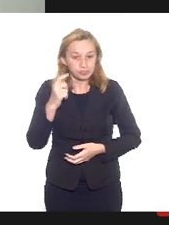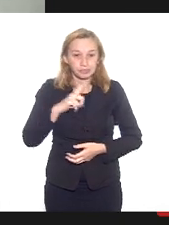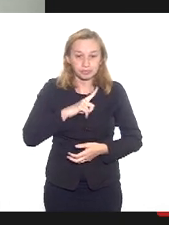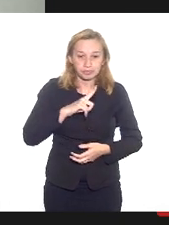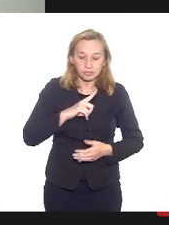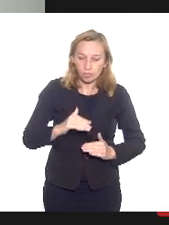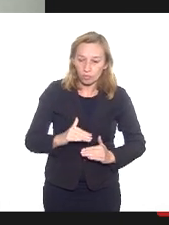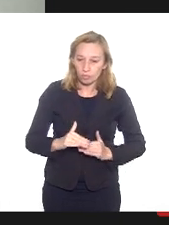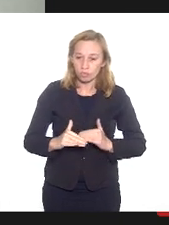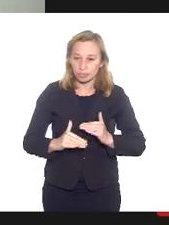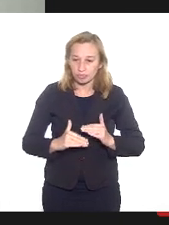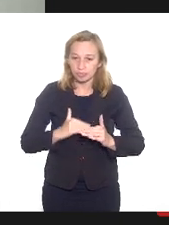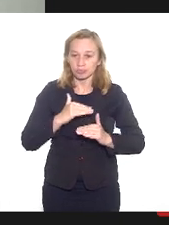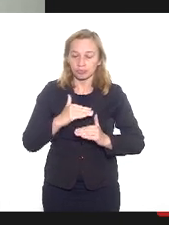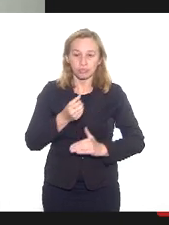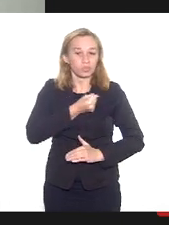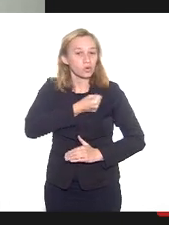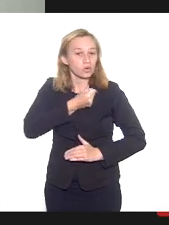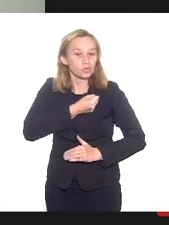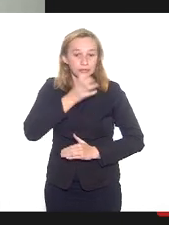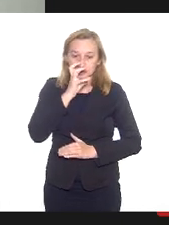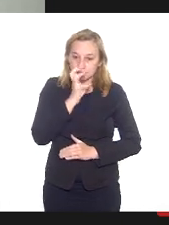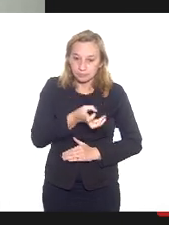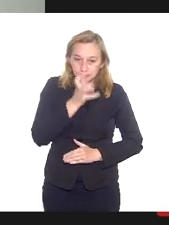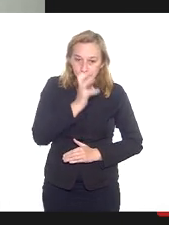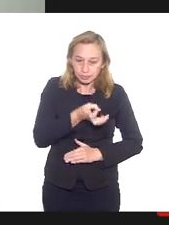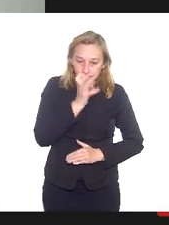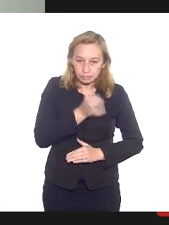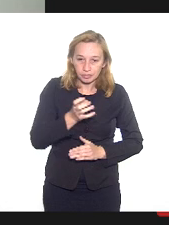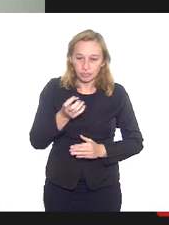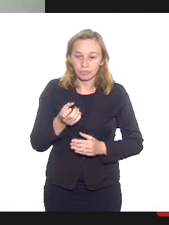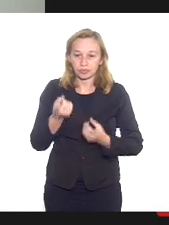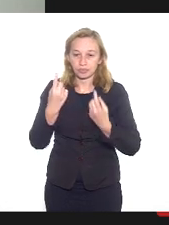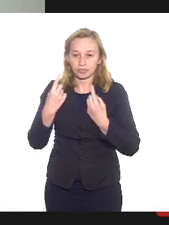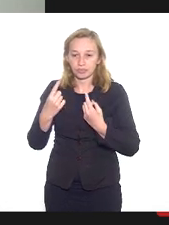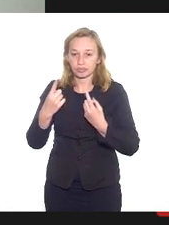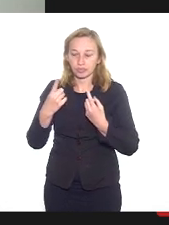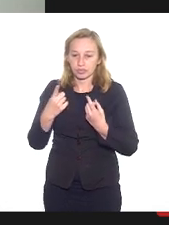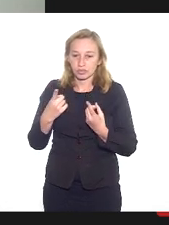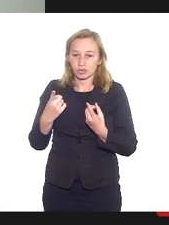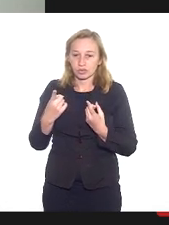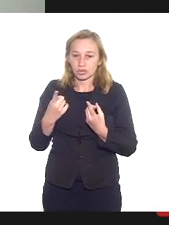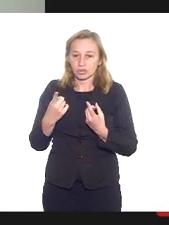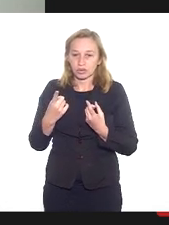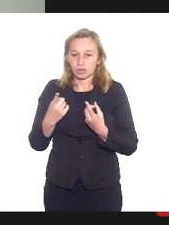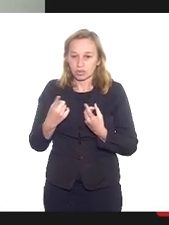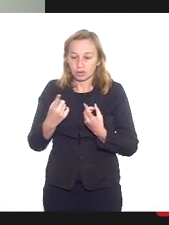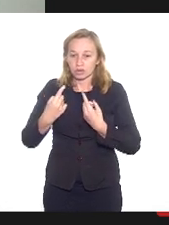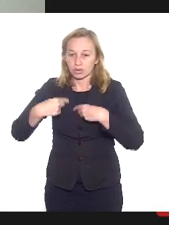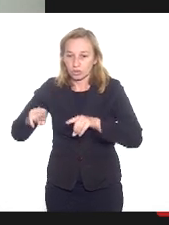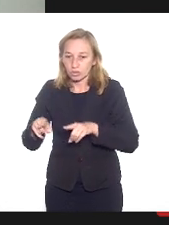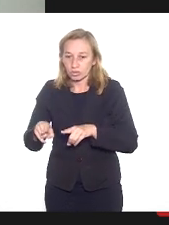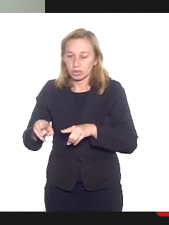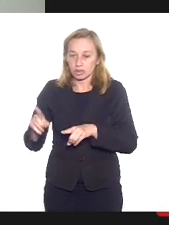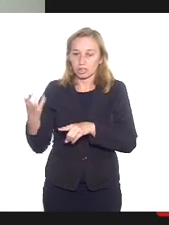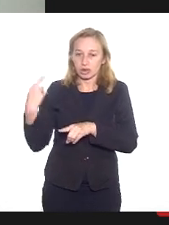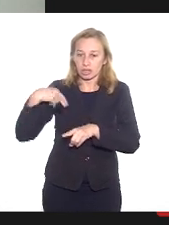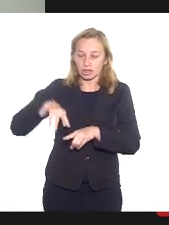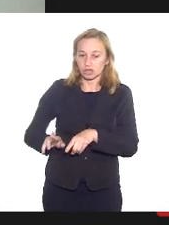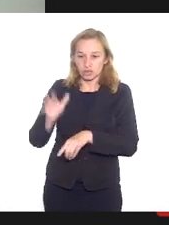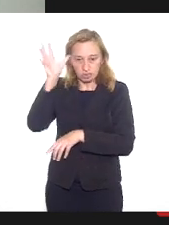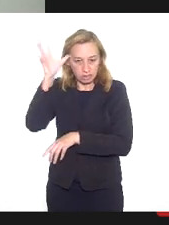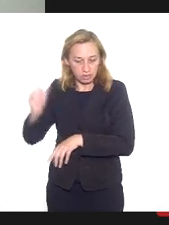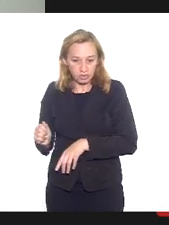algum avanço do número de denúncias dos casos de intolerância religiosa nesse sentido e se a mãe Nilce notou algum